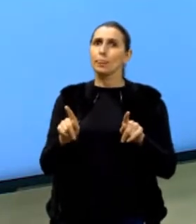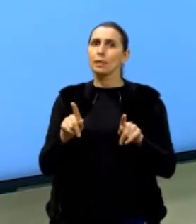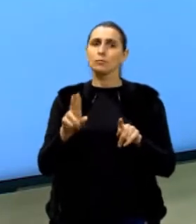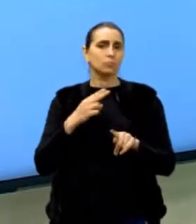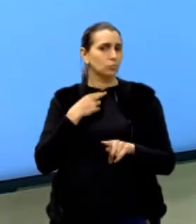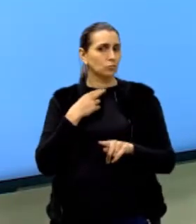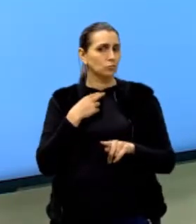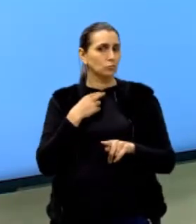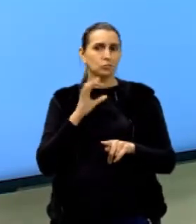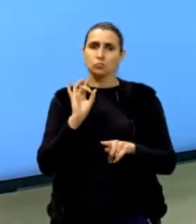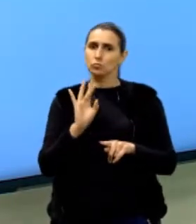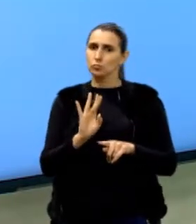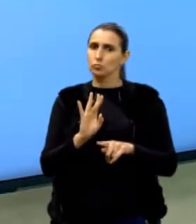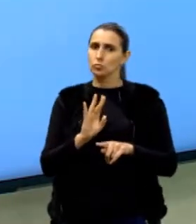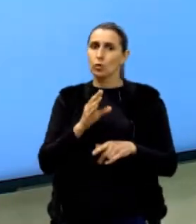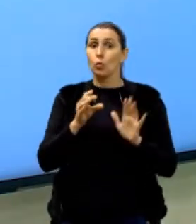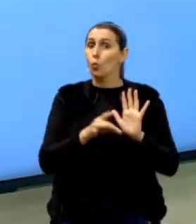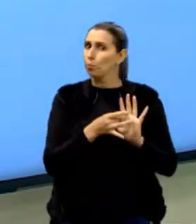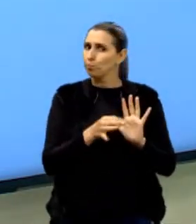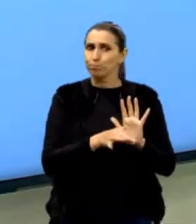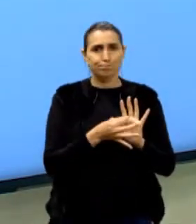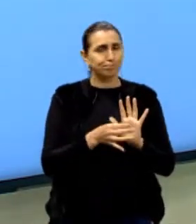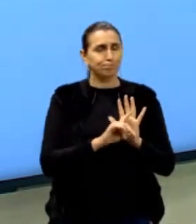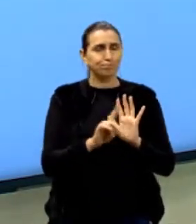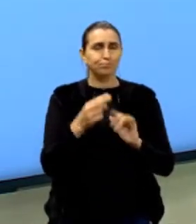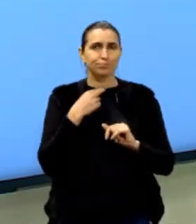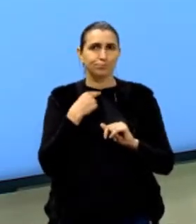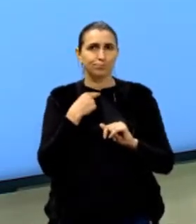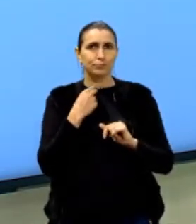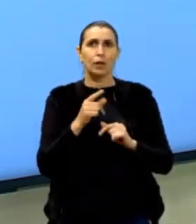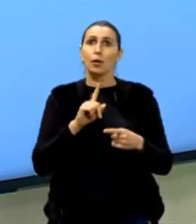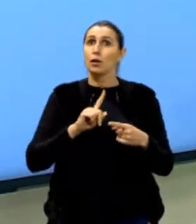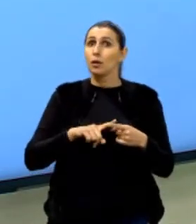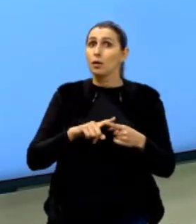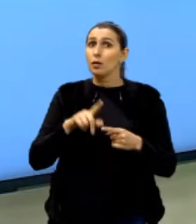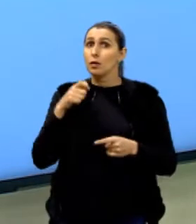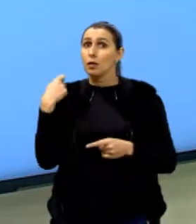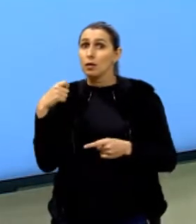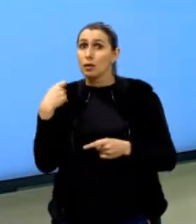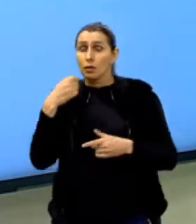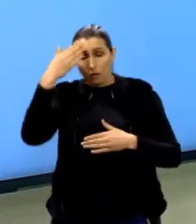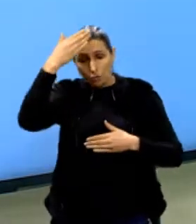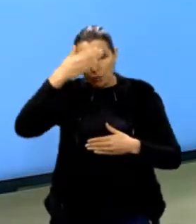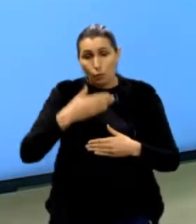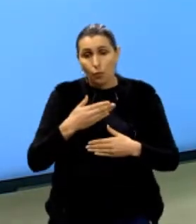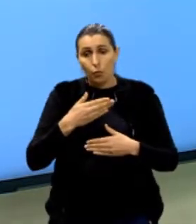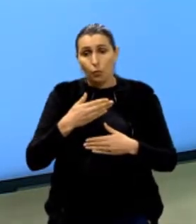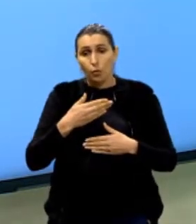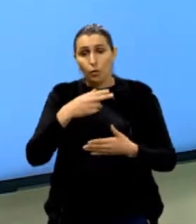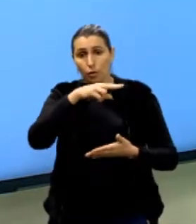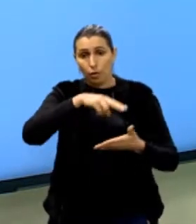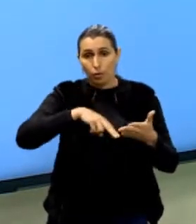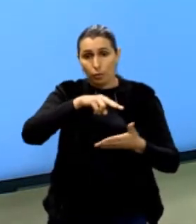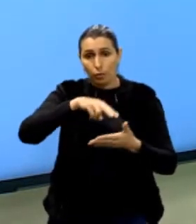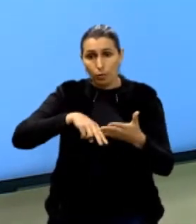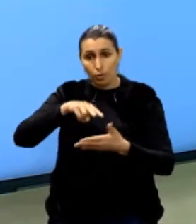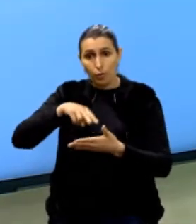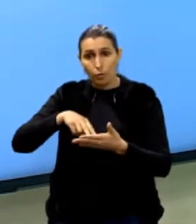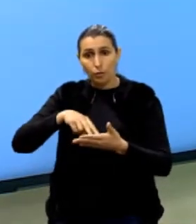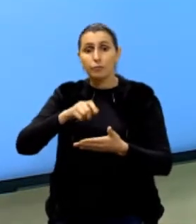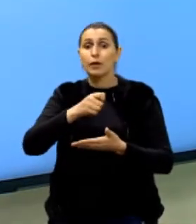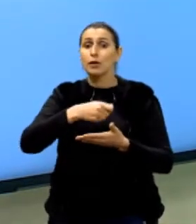gente não pode ficar só no opinativo. Por quê? Porque a gente vai ter que provar para o nosso leitor, que vai ser um